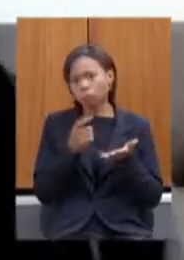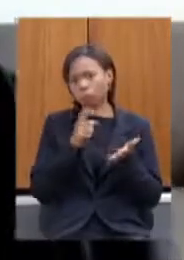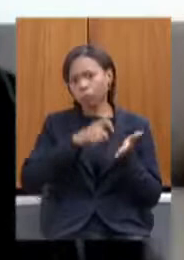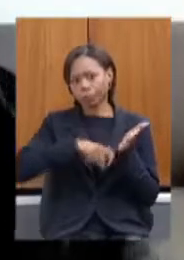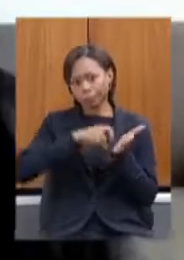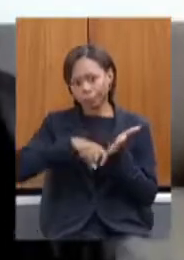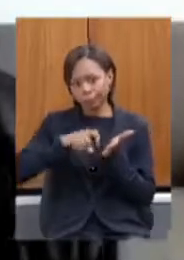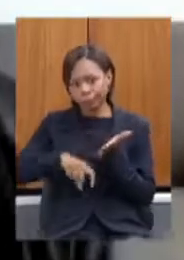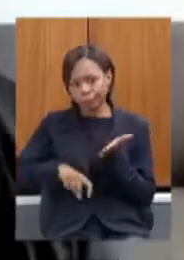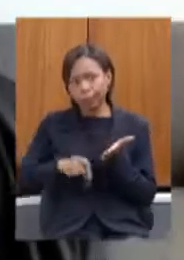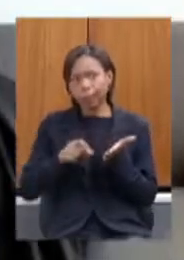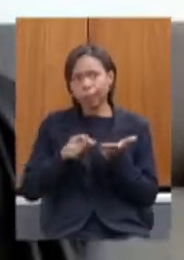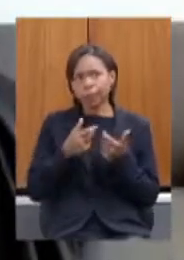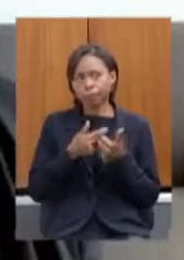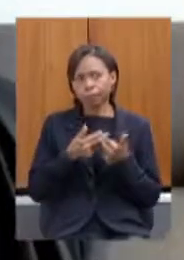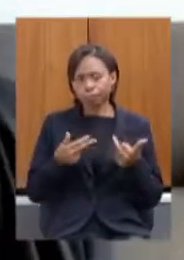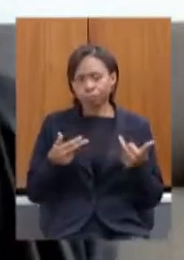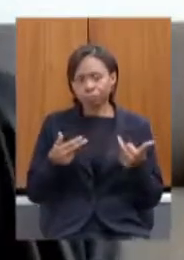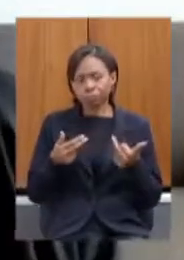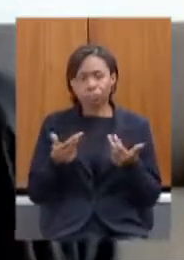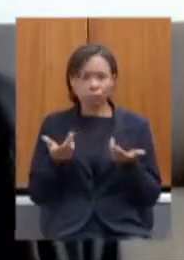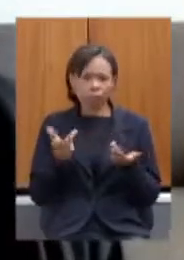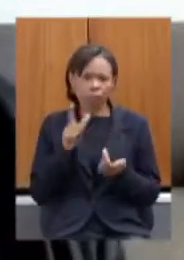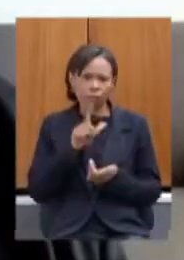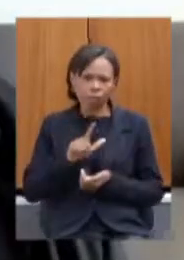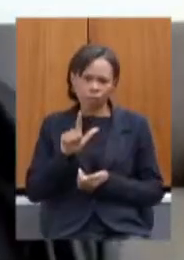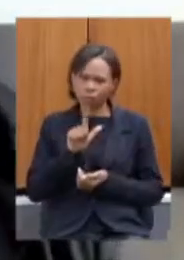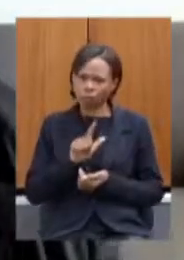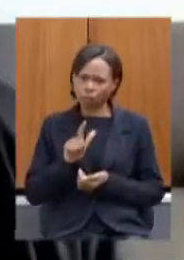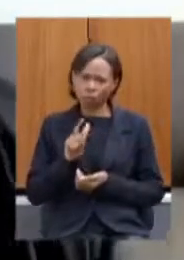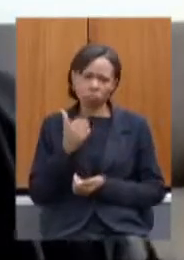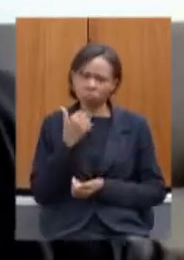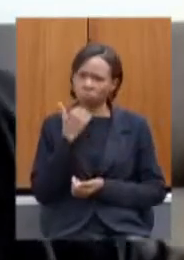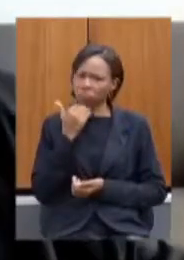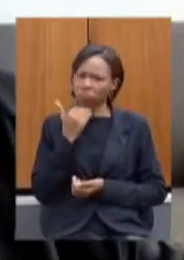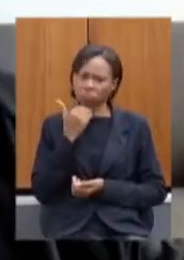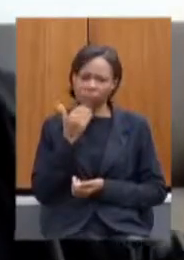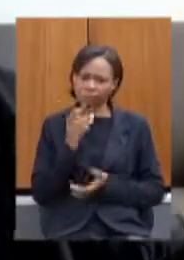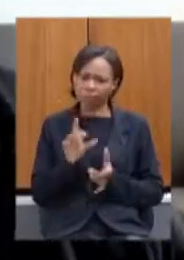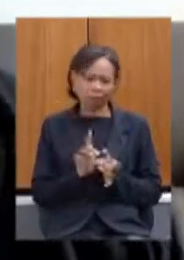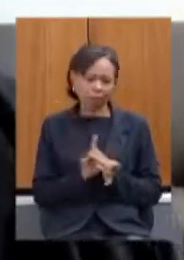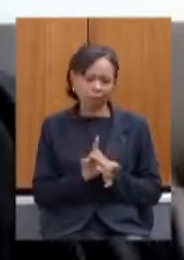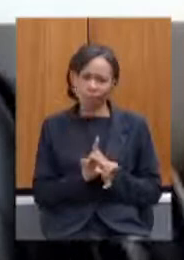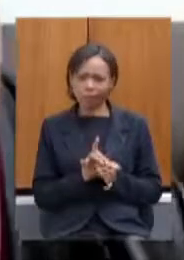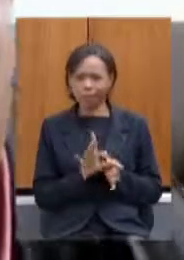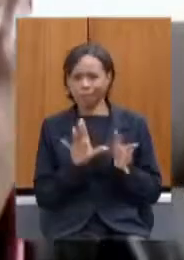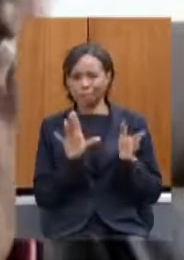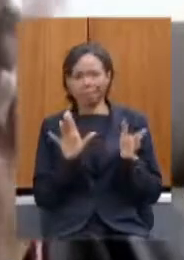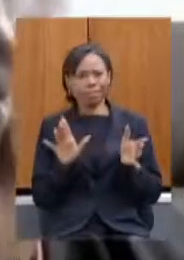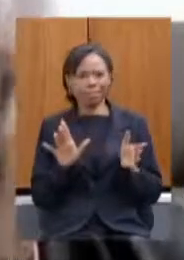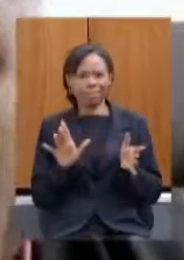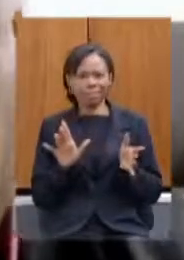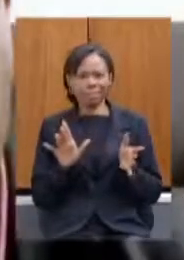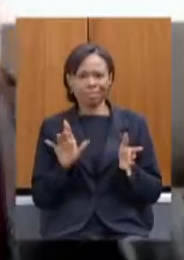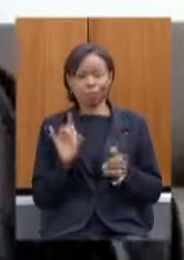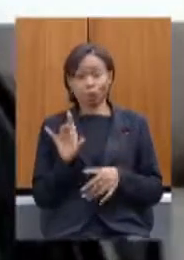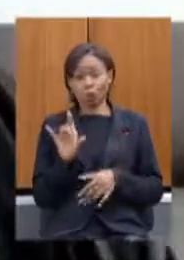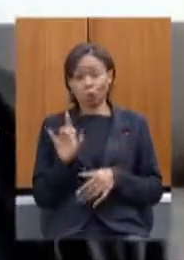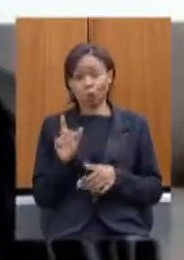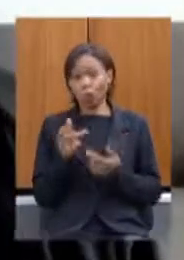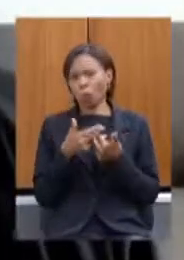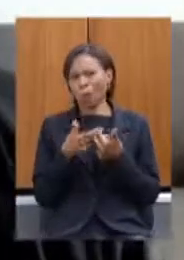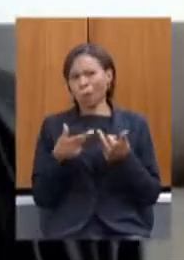é evidente que ninguém abre mão a não ser em casos completamente fora do padrão de